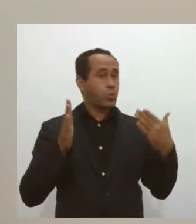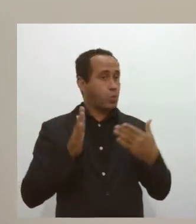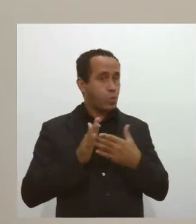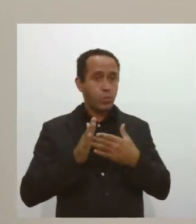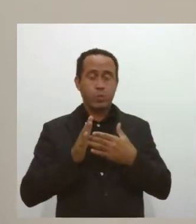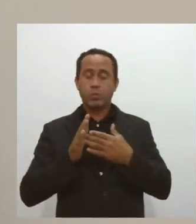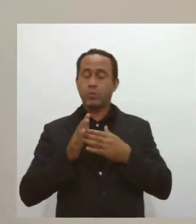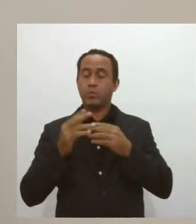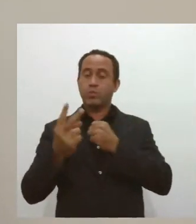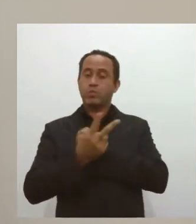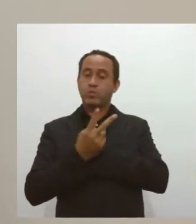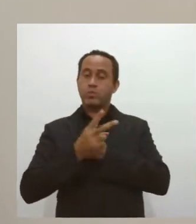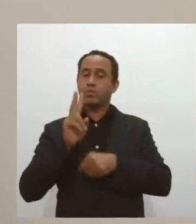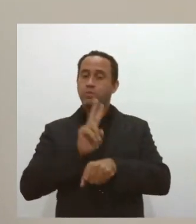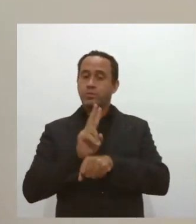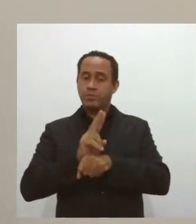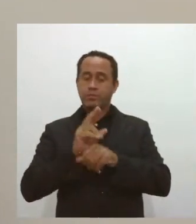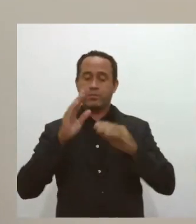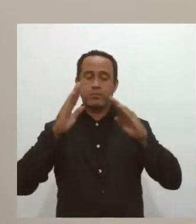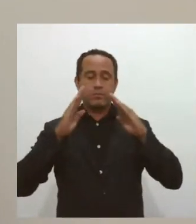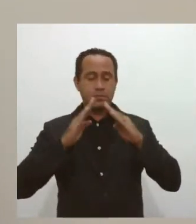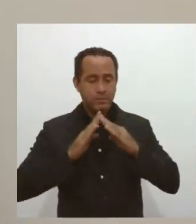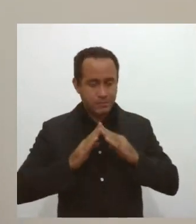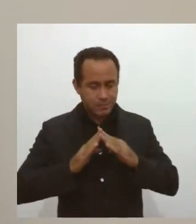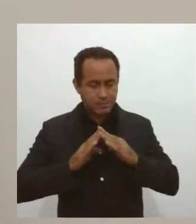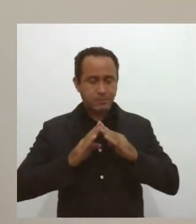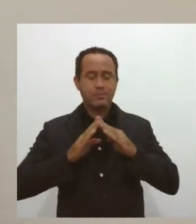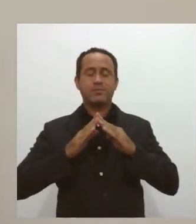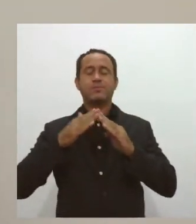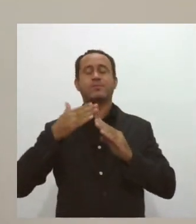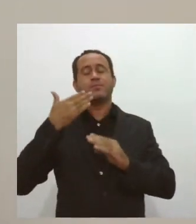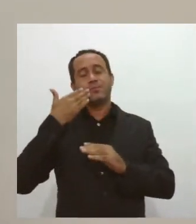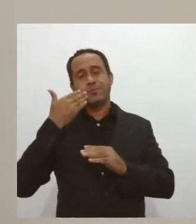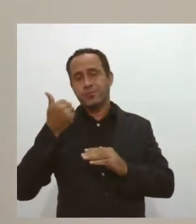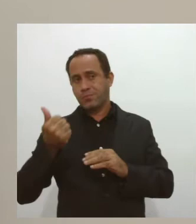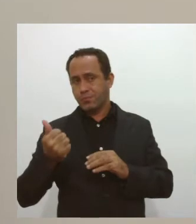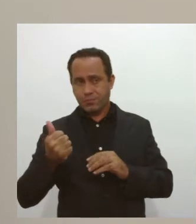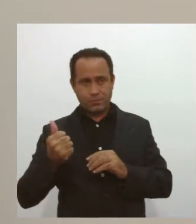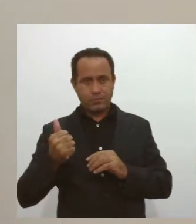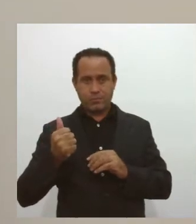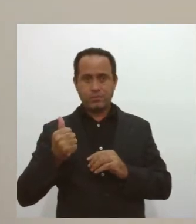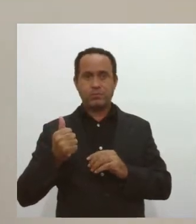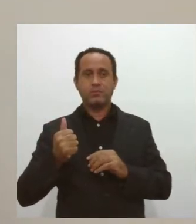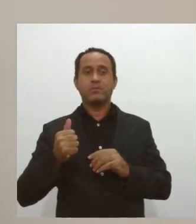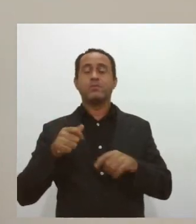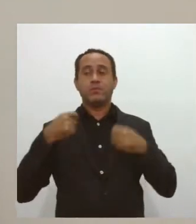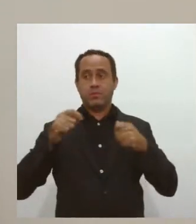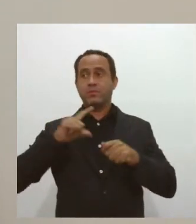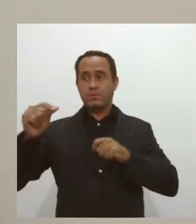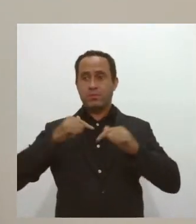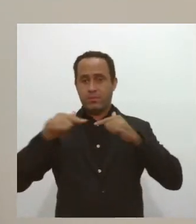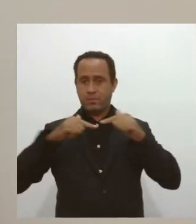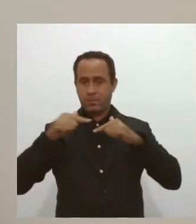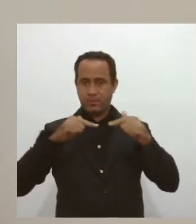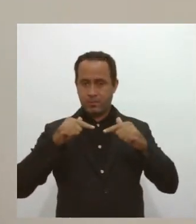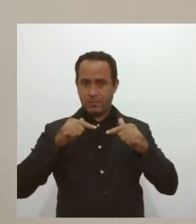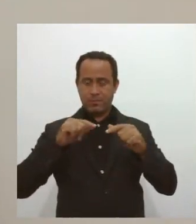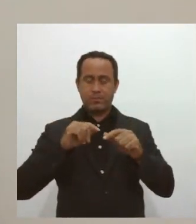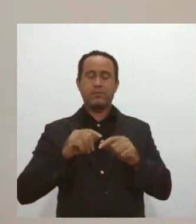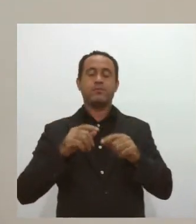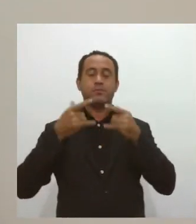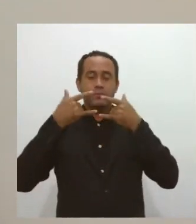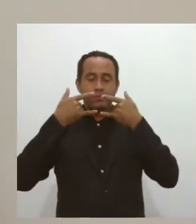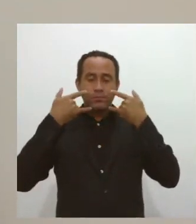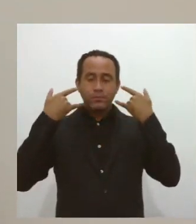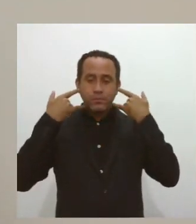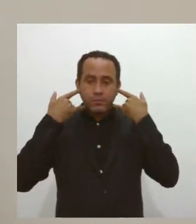resguardemos, ficando em casa o máximo que der. Se eu tenho que sair para trabalhar, eu saio de máscara, eu